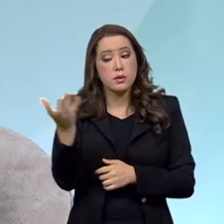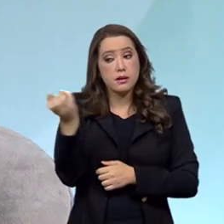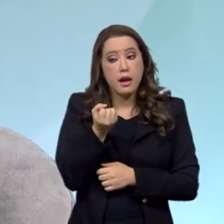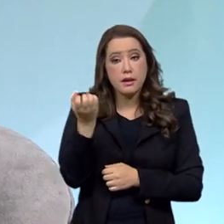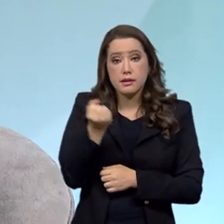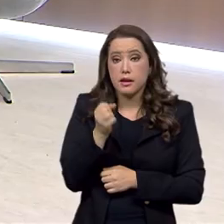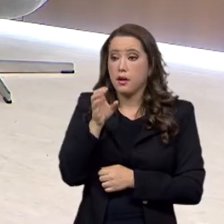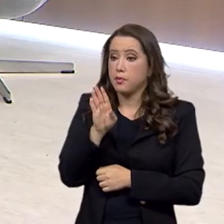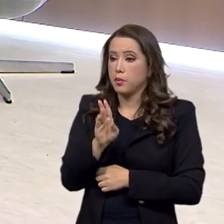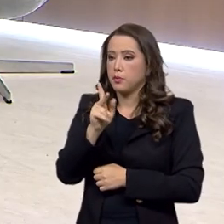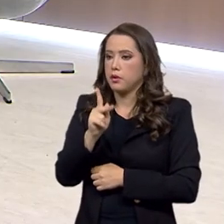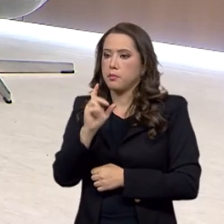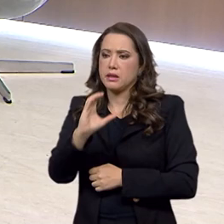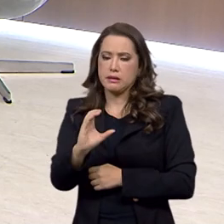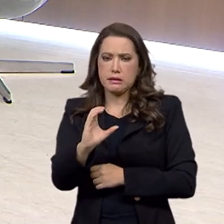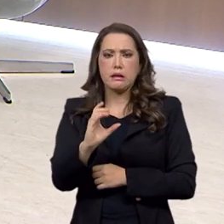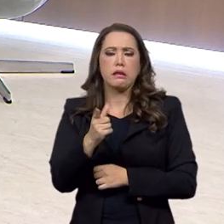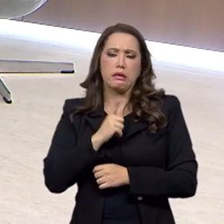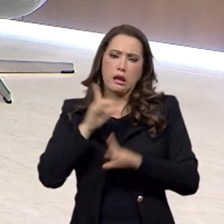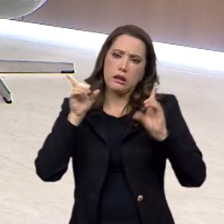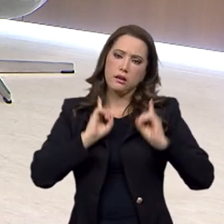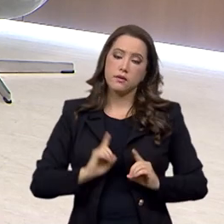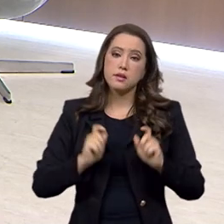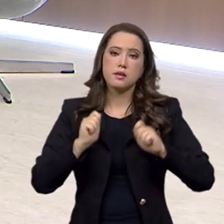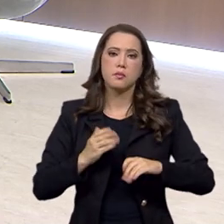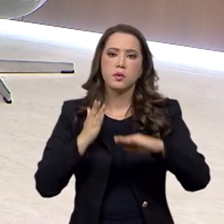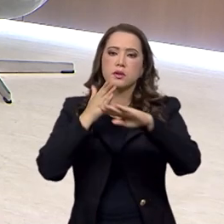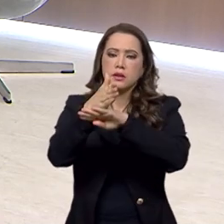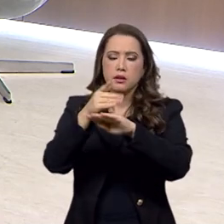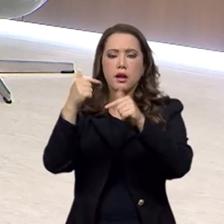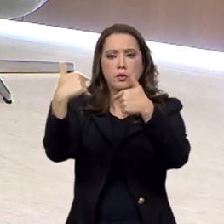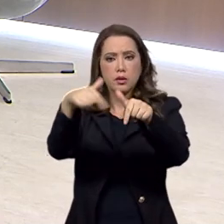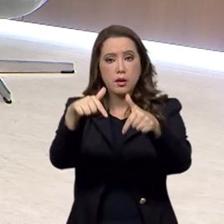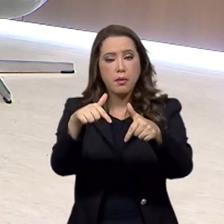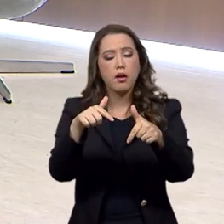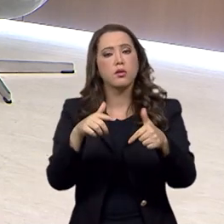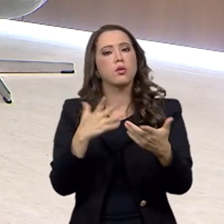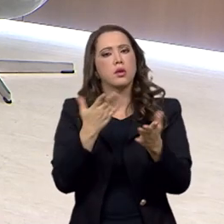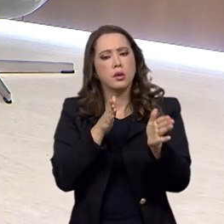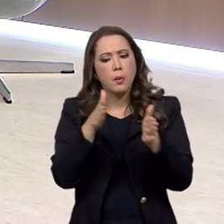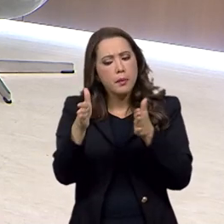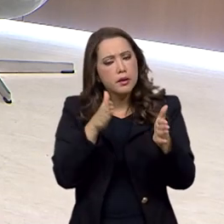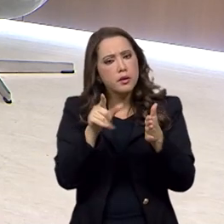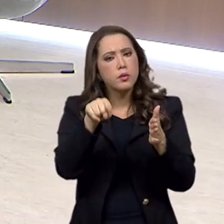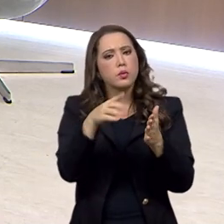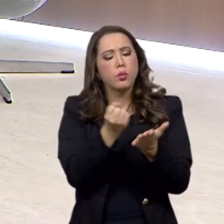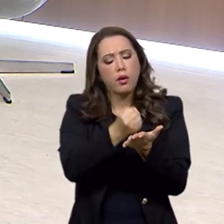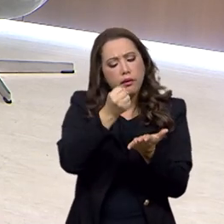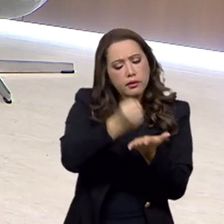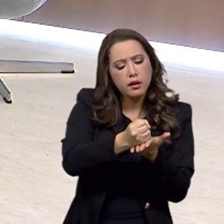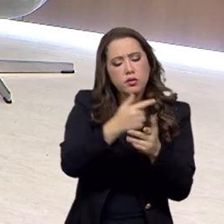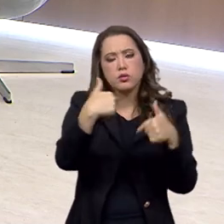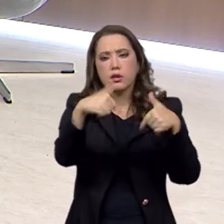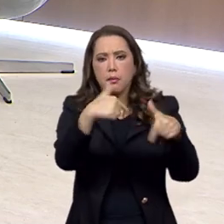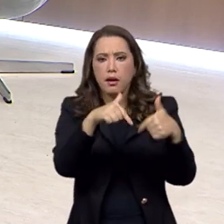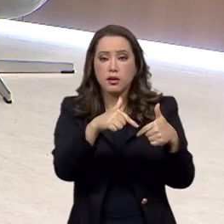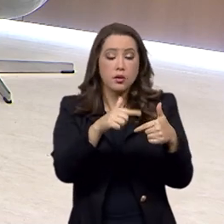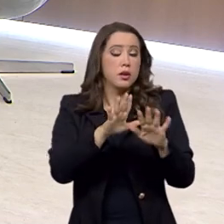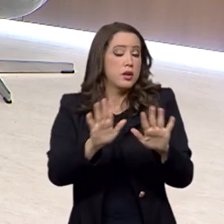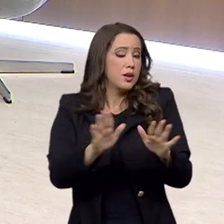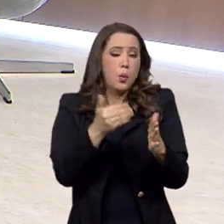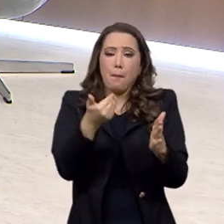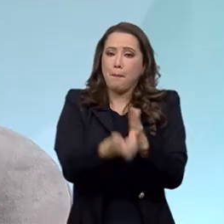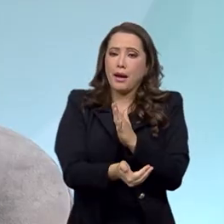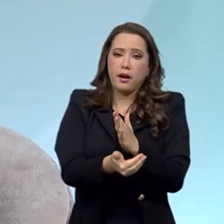prestação continuada possam ingressar no mercado de trabalho, ter, portanto, uma carteira de trabalho e não